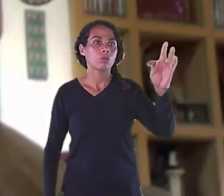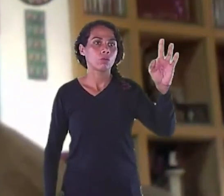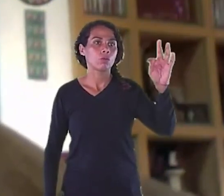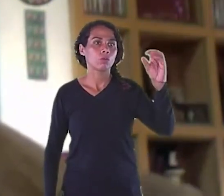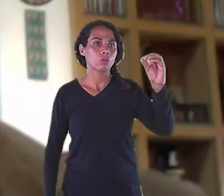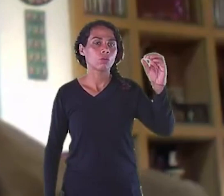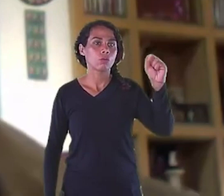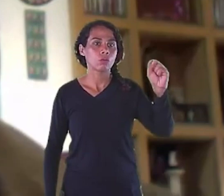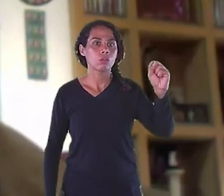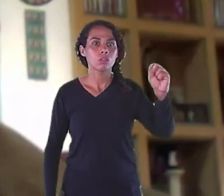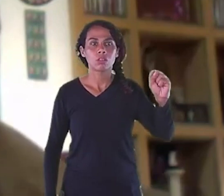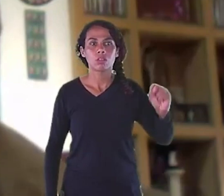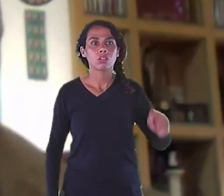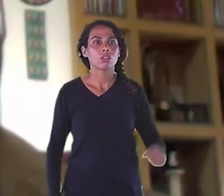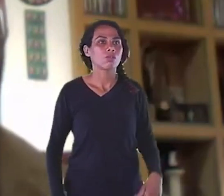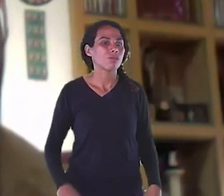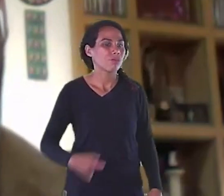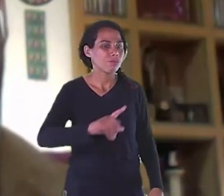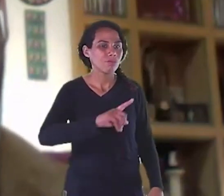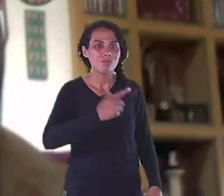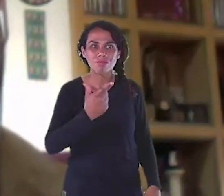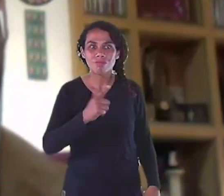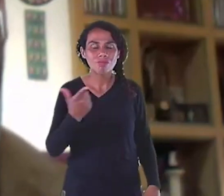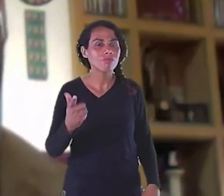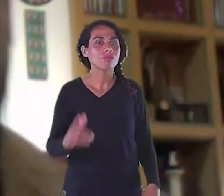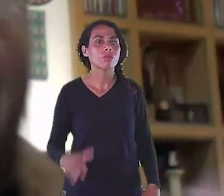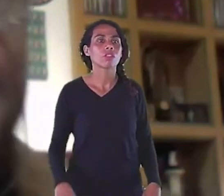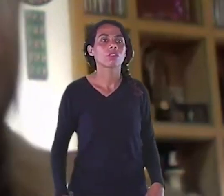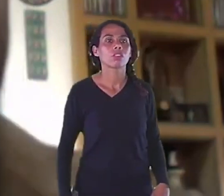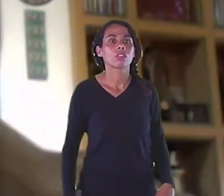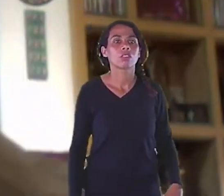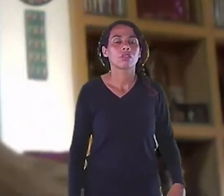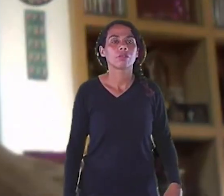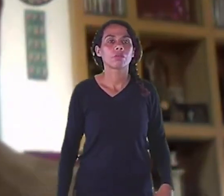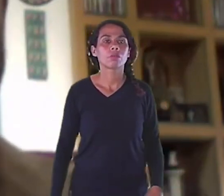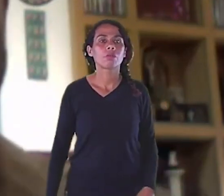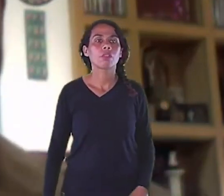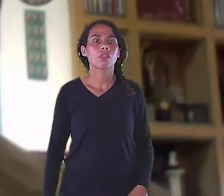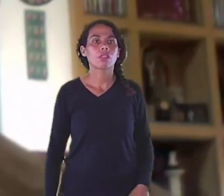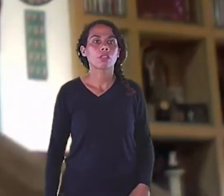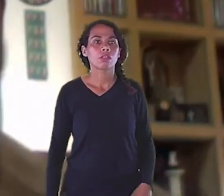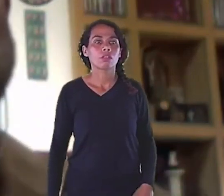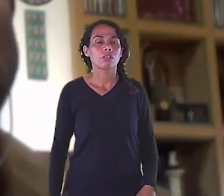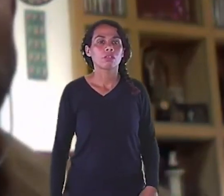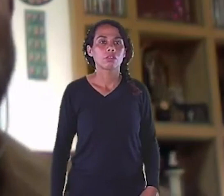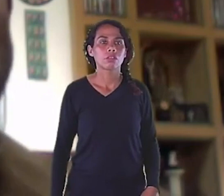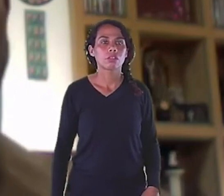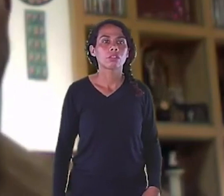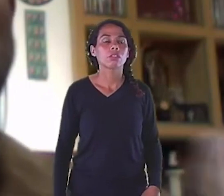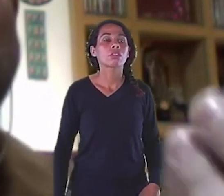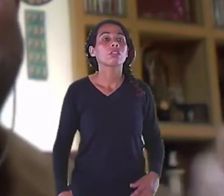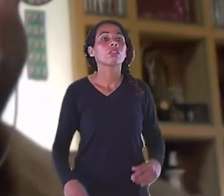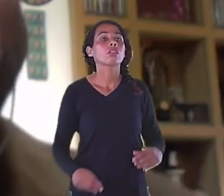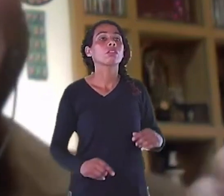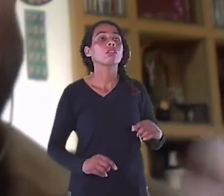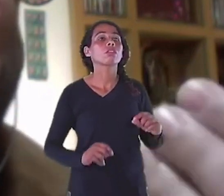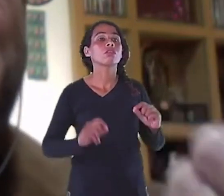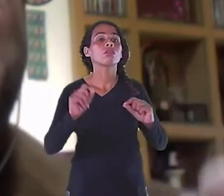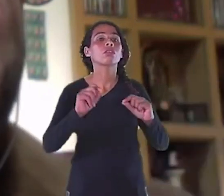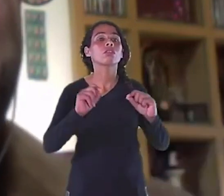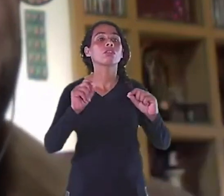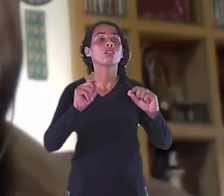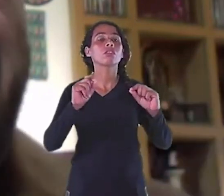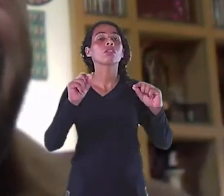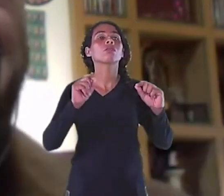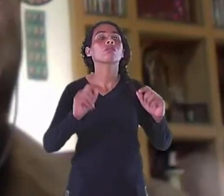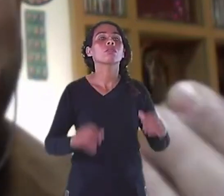Eu já vi design Sobrancelhas É raro o termo Porque o design Ele Ele Ele